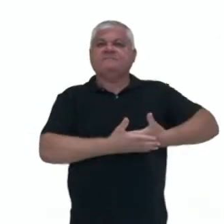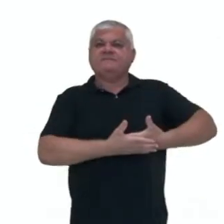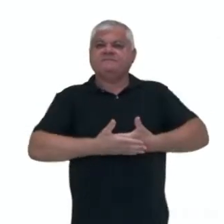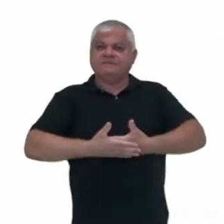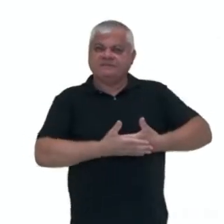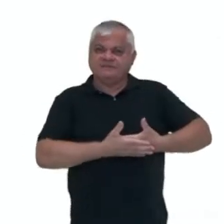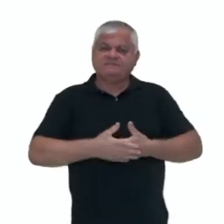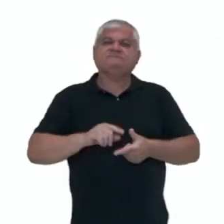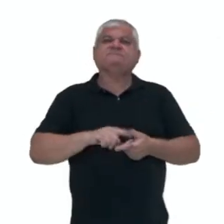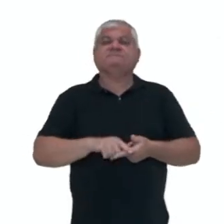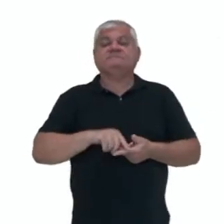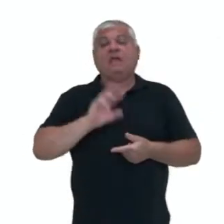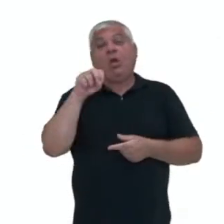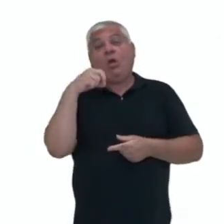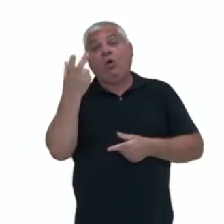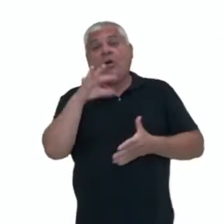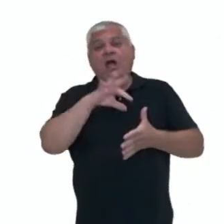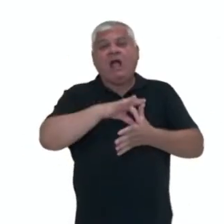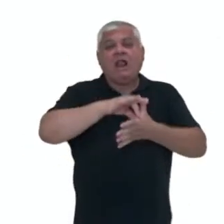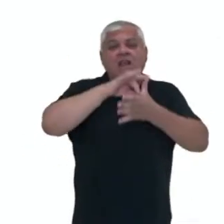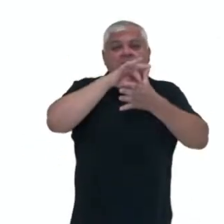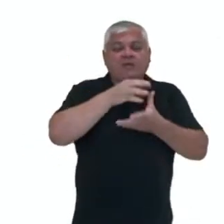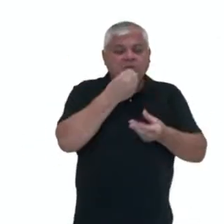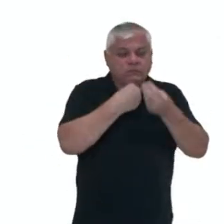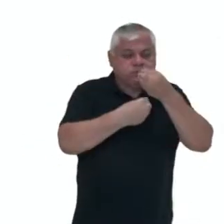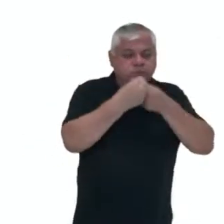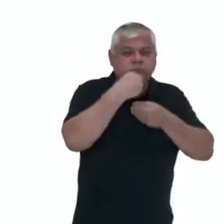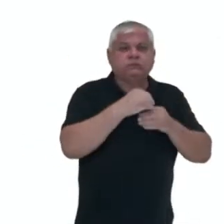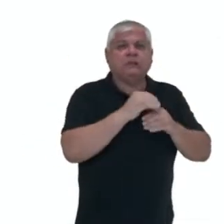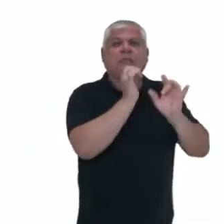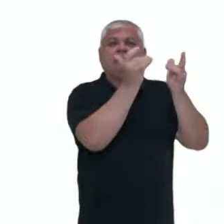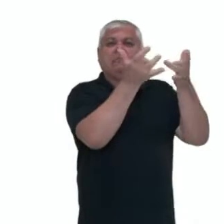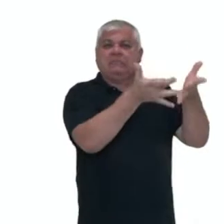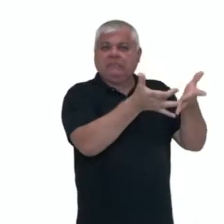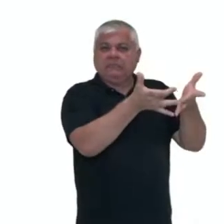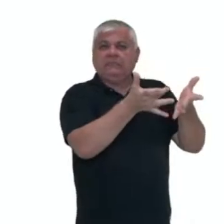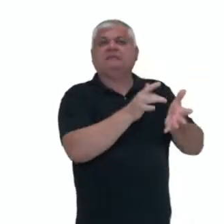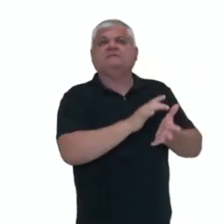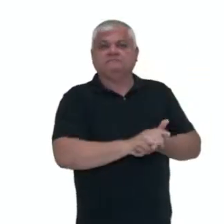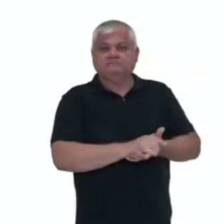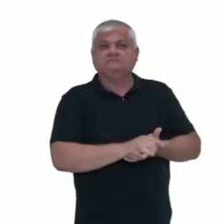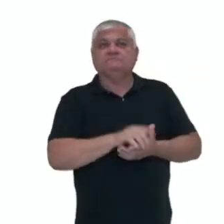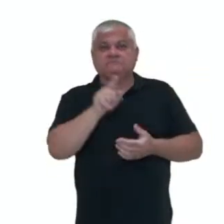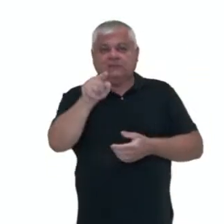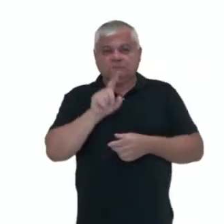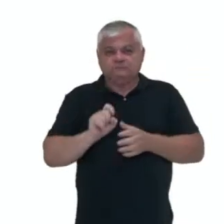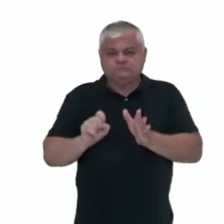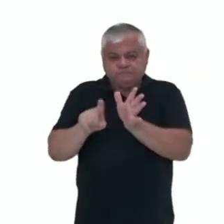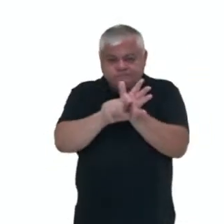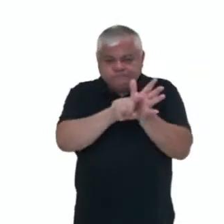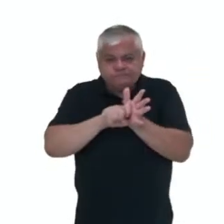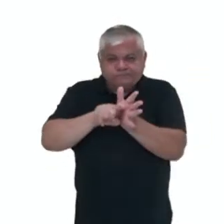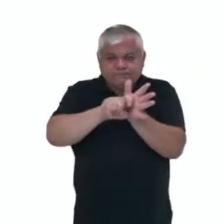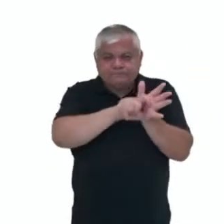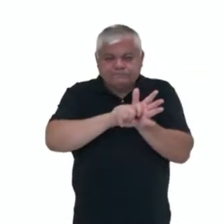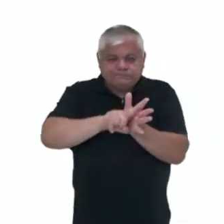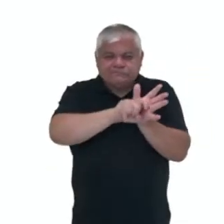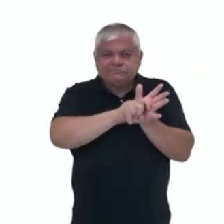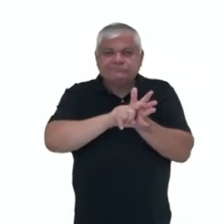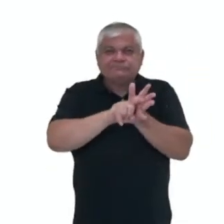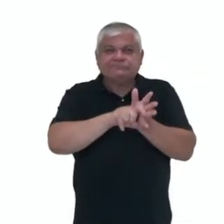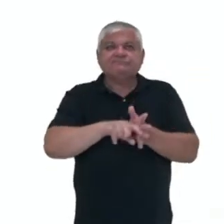contaminado pelas fezes do inseto, tá? O protozoário, como eu já falei, da doença de chagas é o